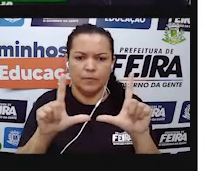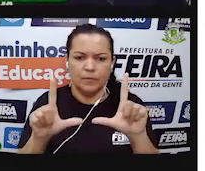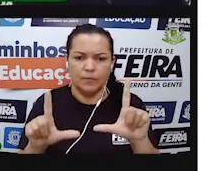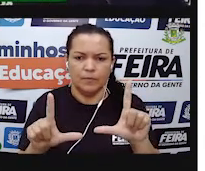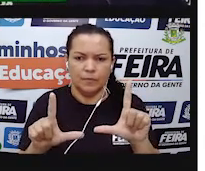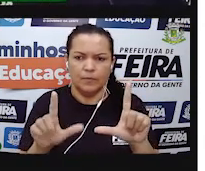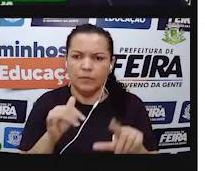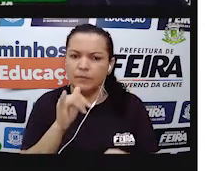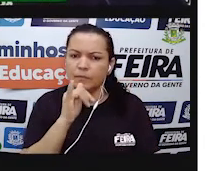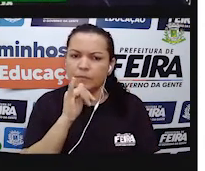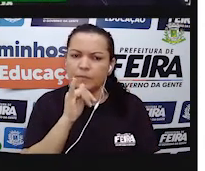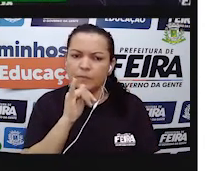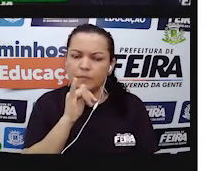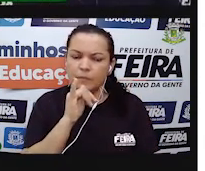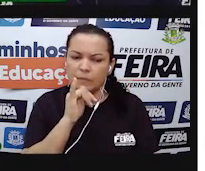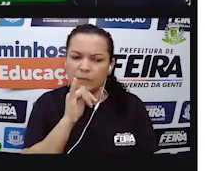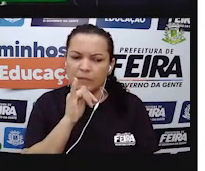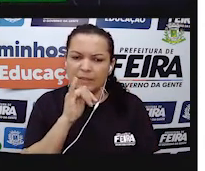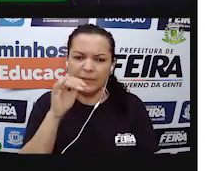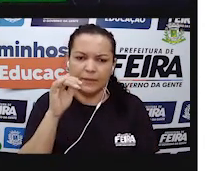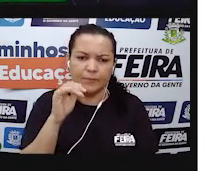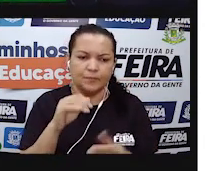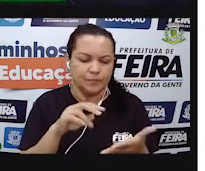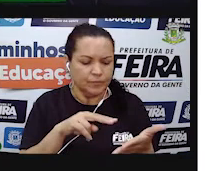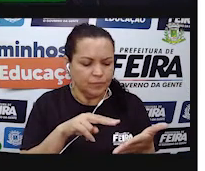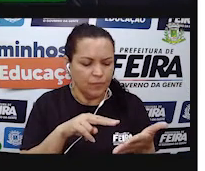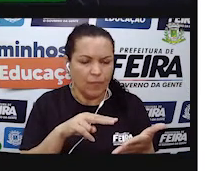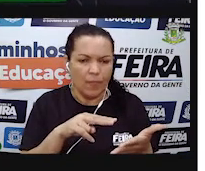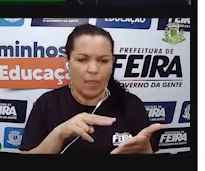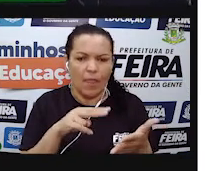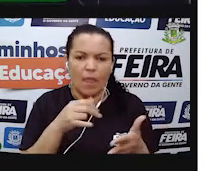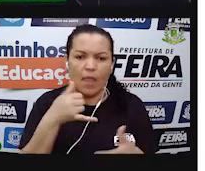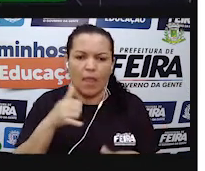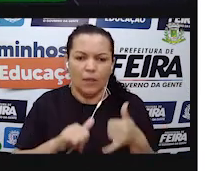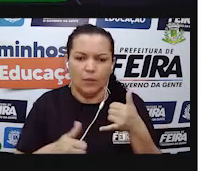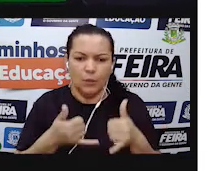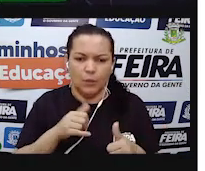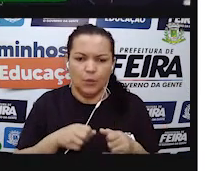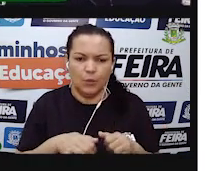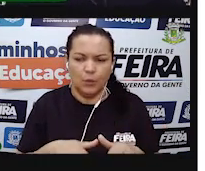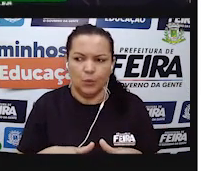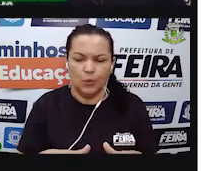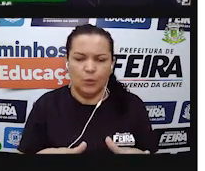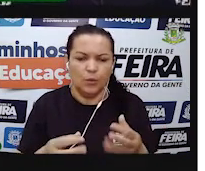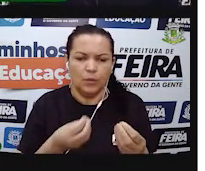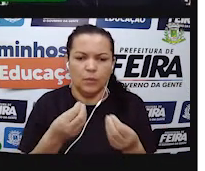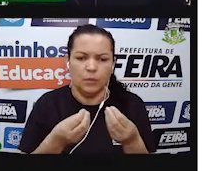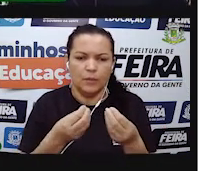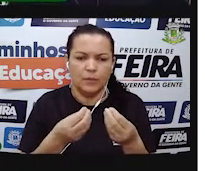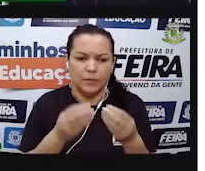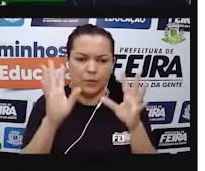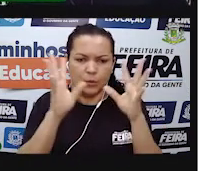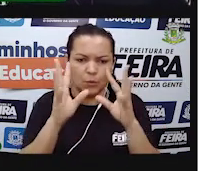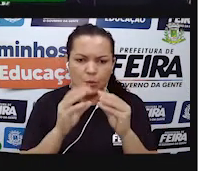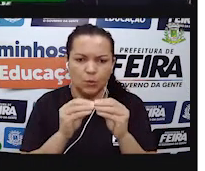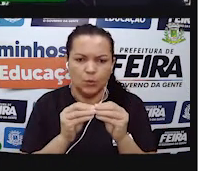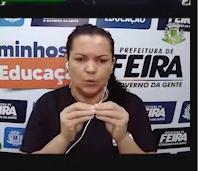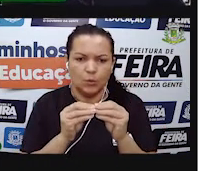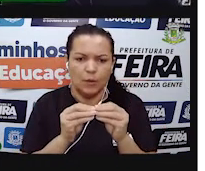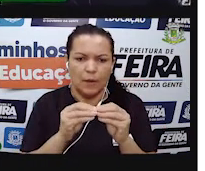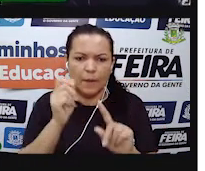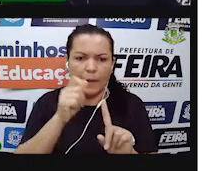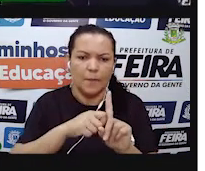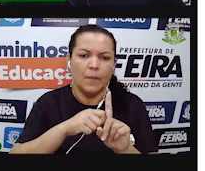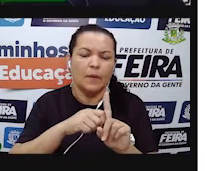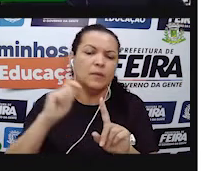Então, eu trago para você aí na tela um exemplozinho de um histórico de consumo, certo? O